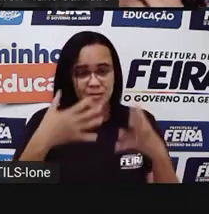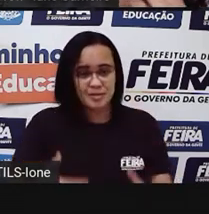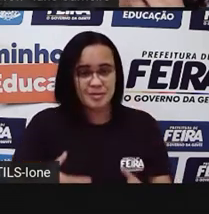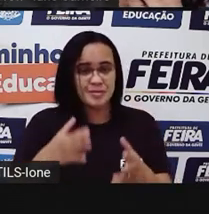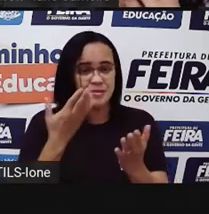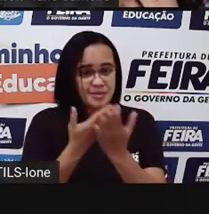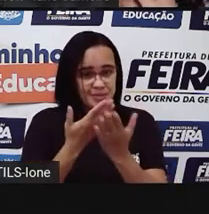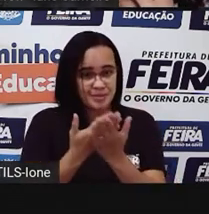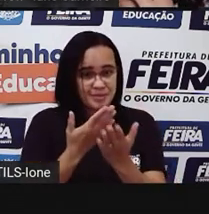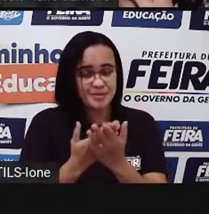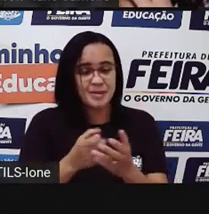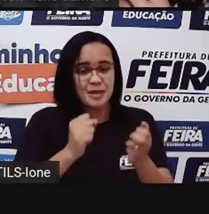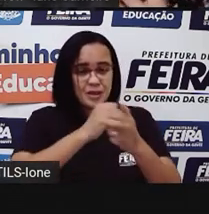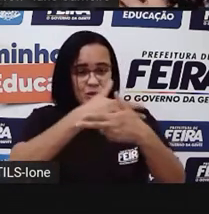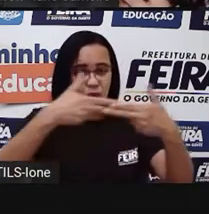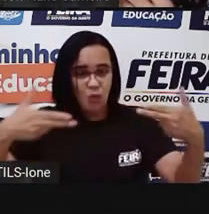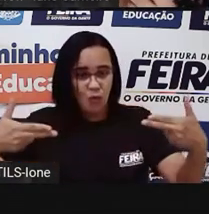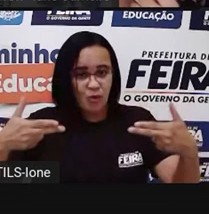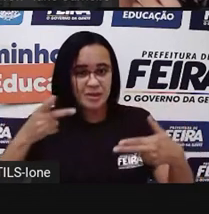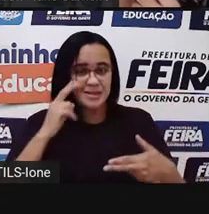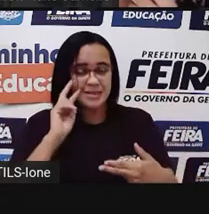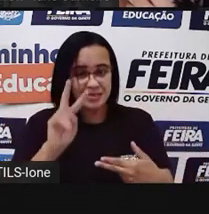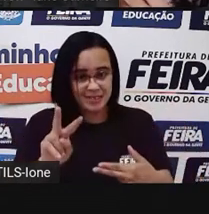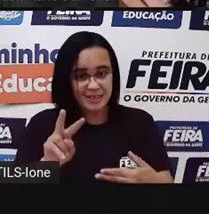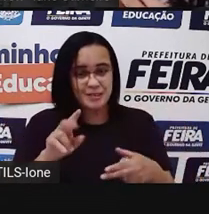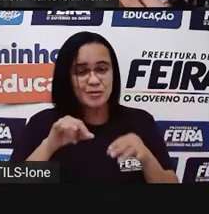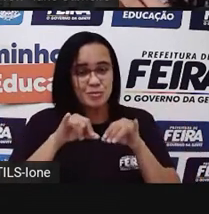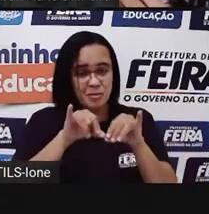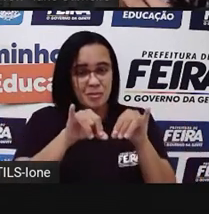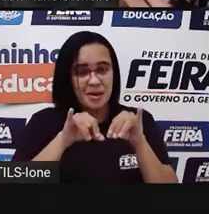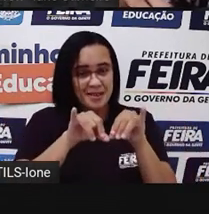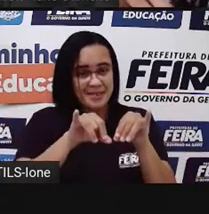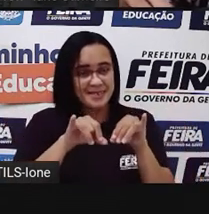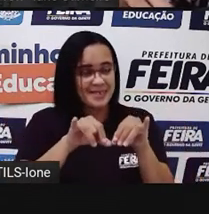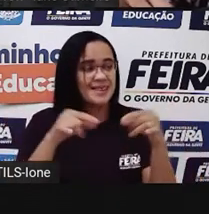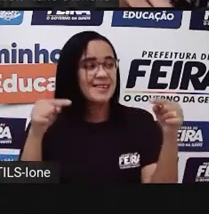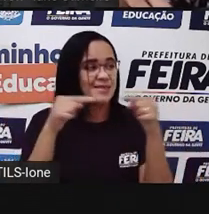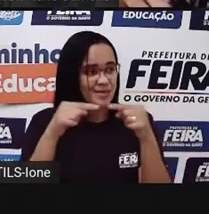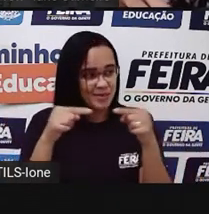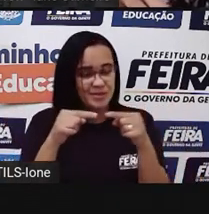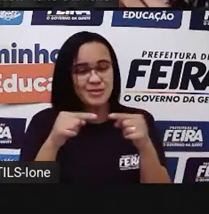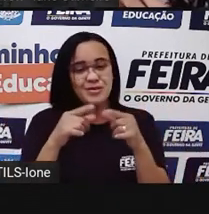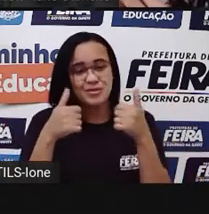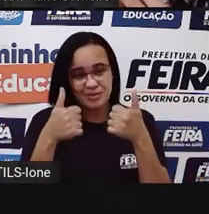supermercado. Tá joia?